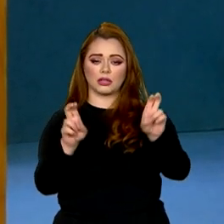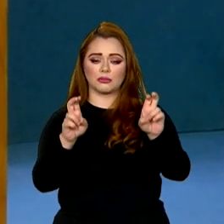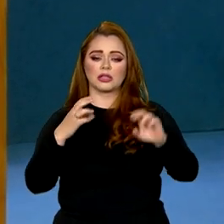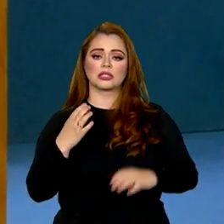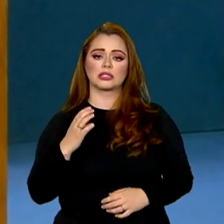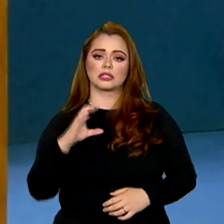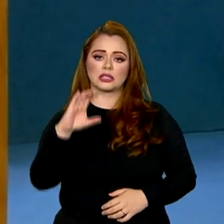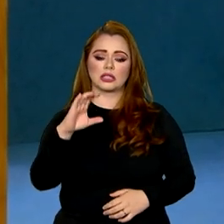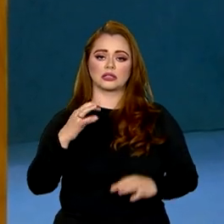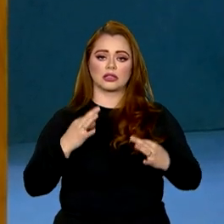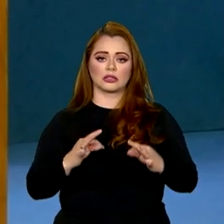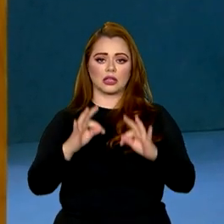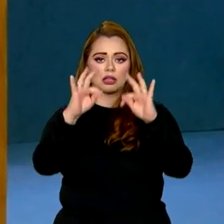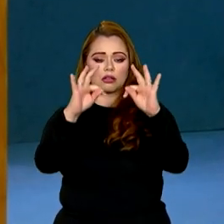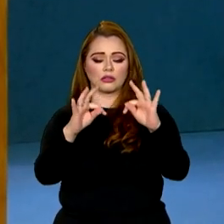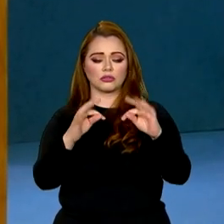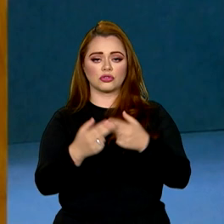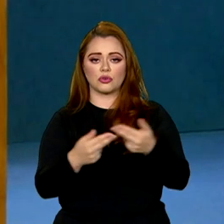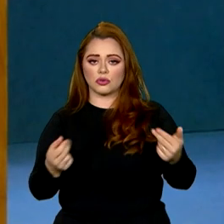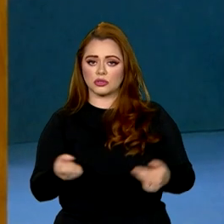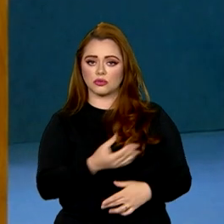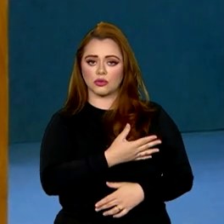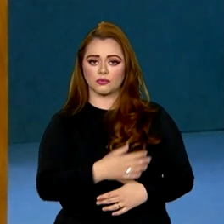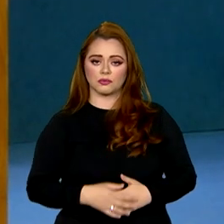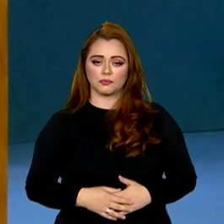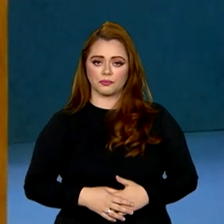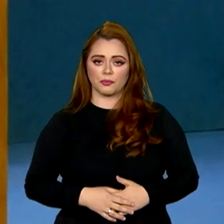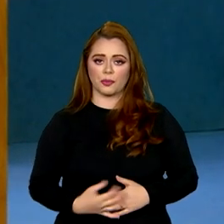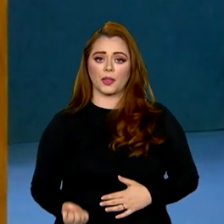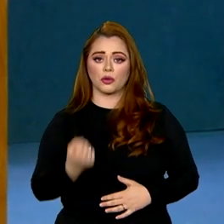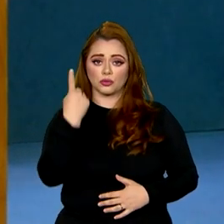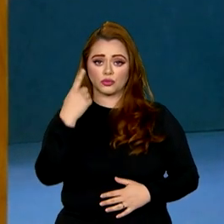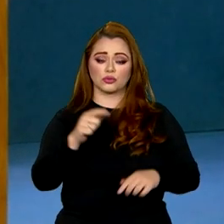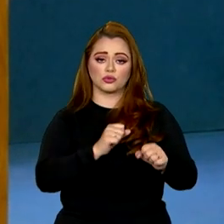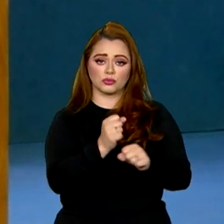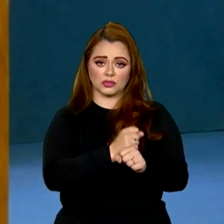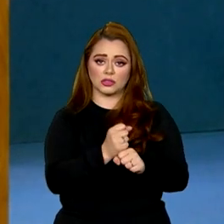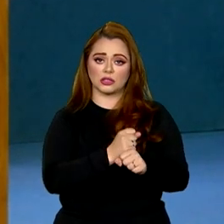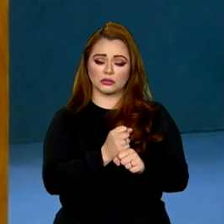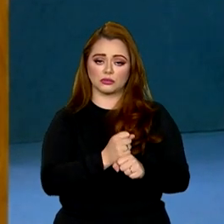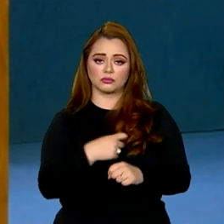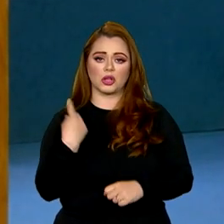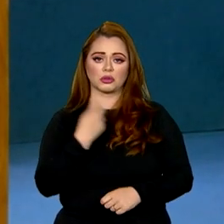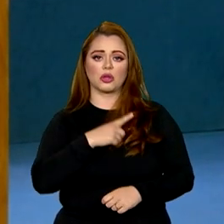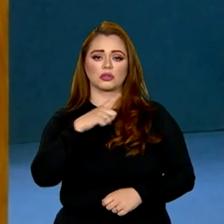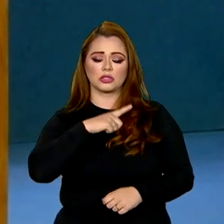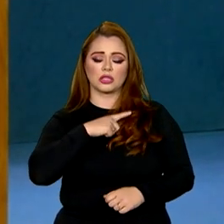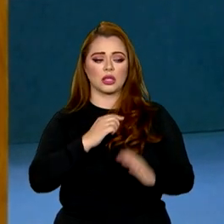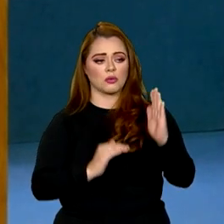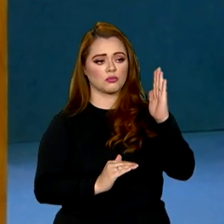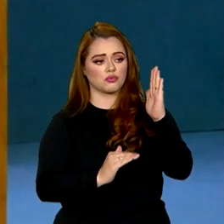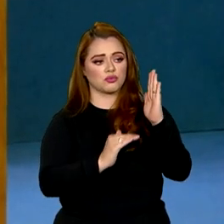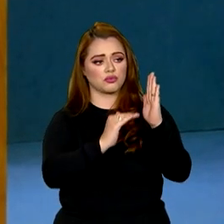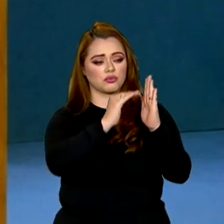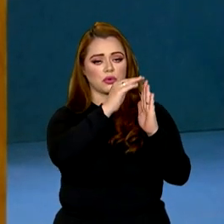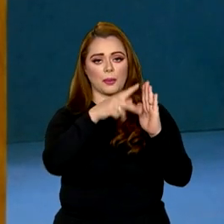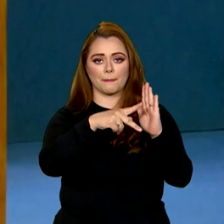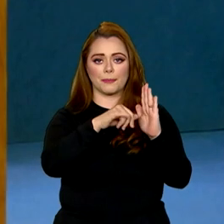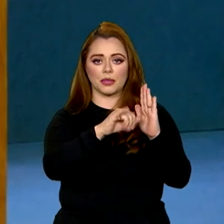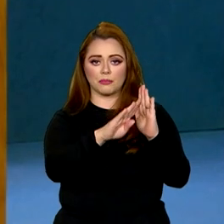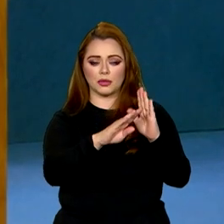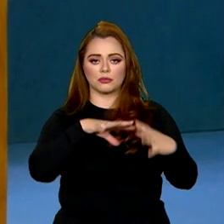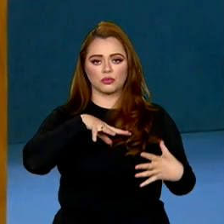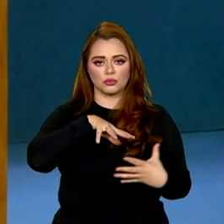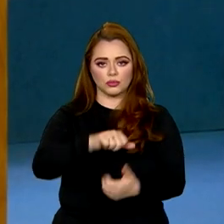tecnologia e inovação. Nos últimos anos, tivemos um aumento na proporção do PIB mundial